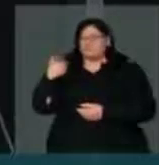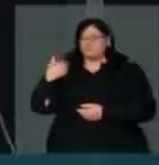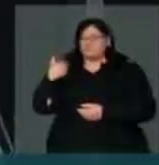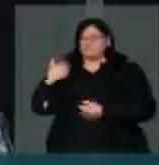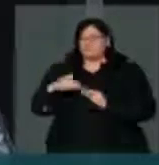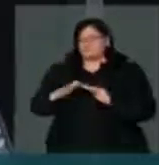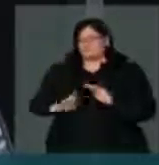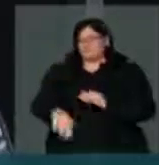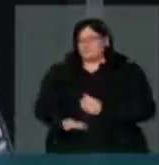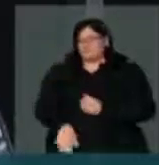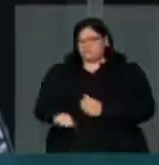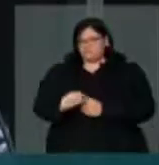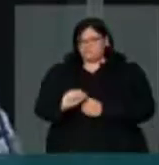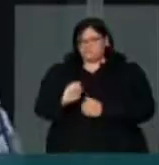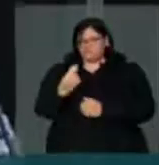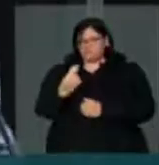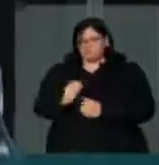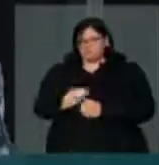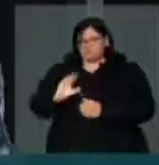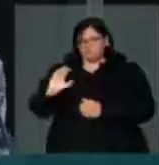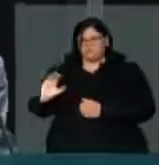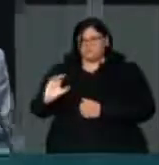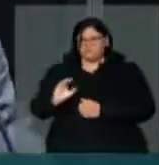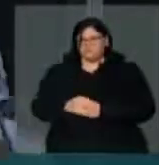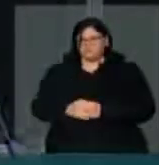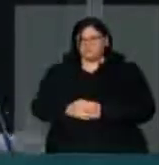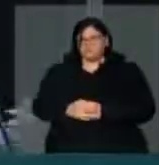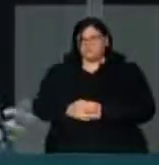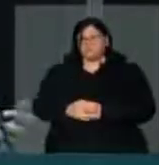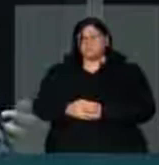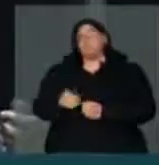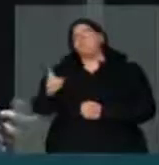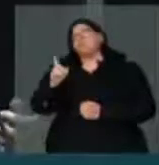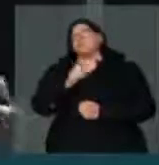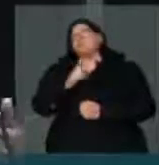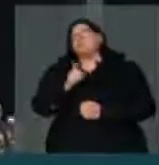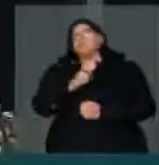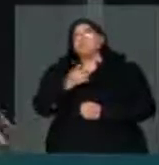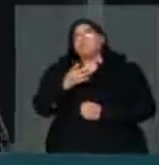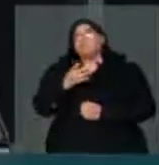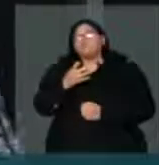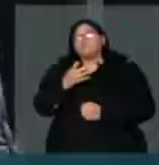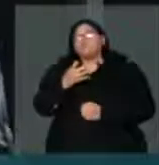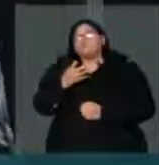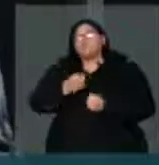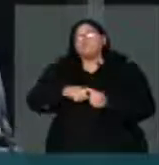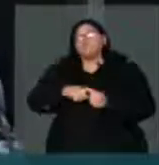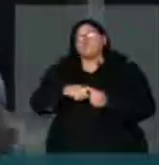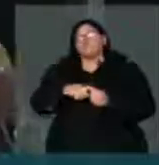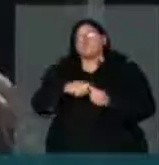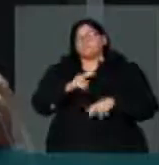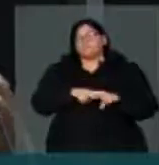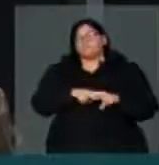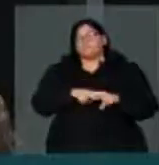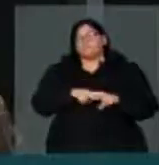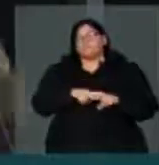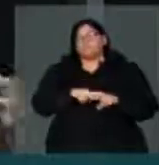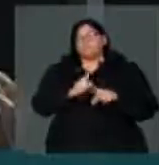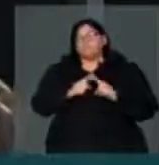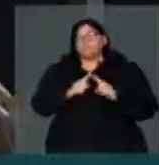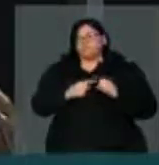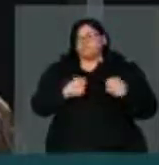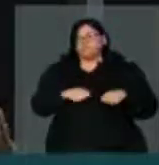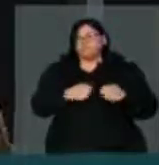sofrem medidas sócio-educativas, têm uma reincidência infinitamente menor, de 20%. Portanto, é muito mais